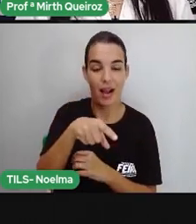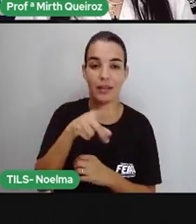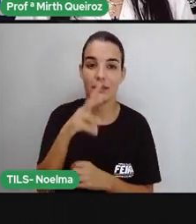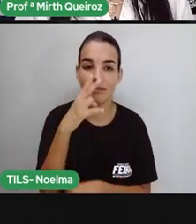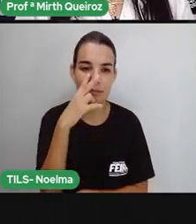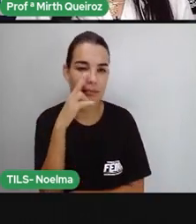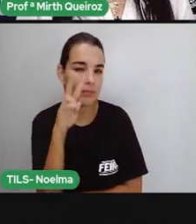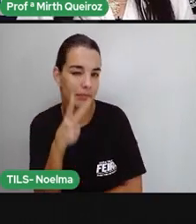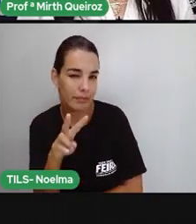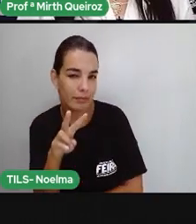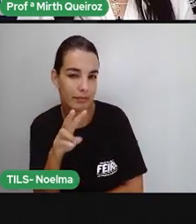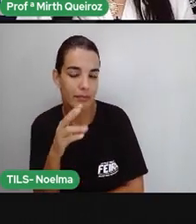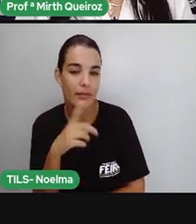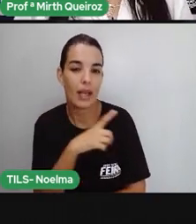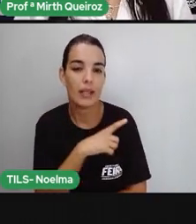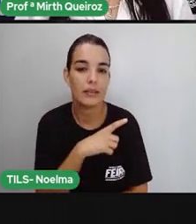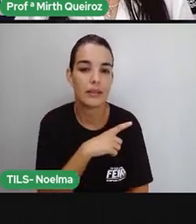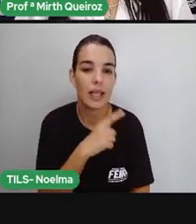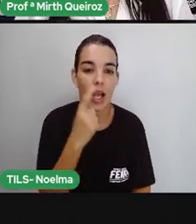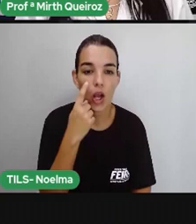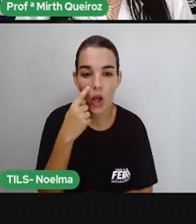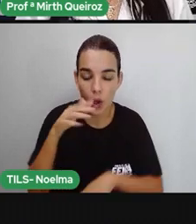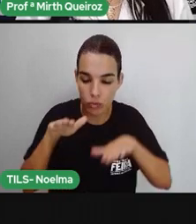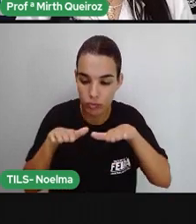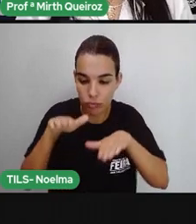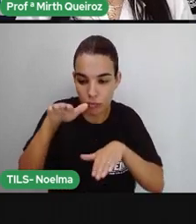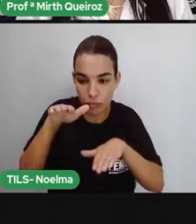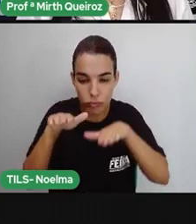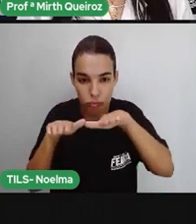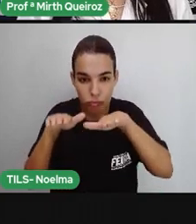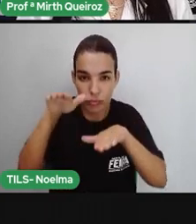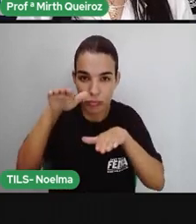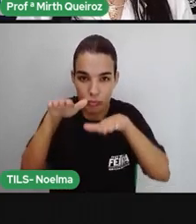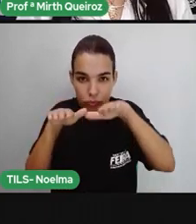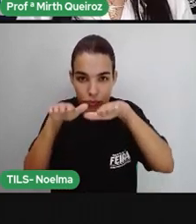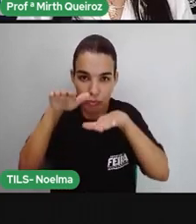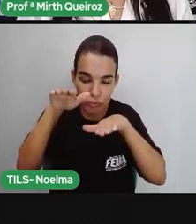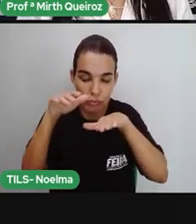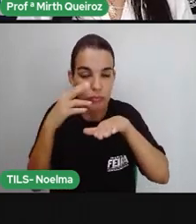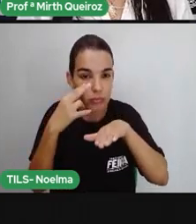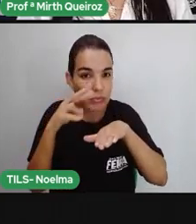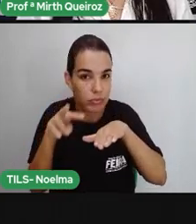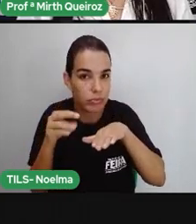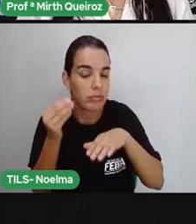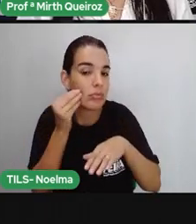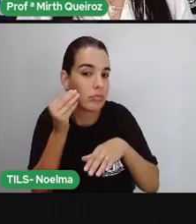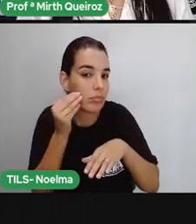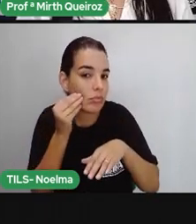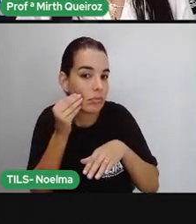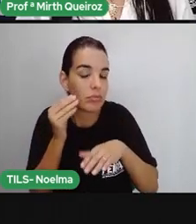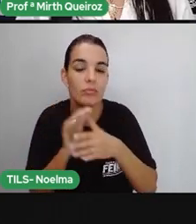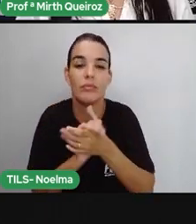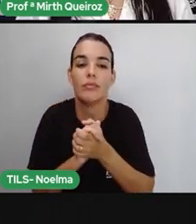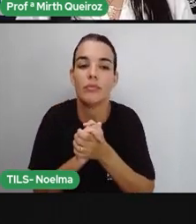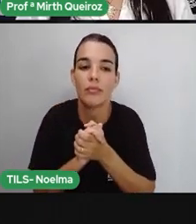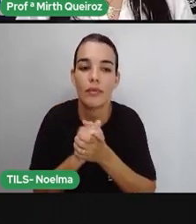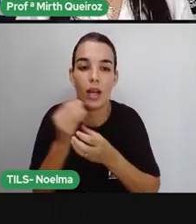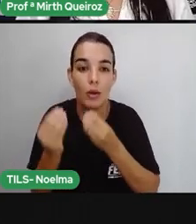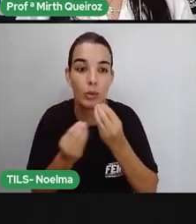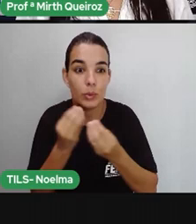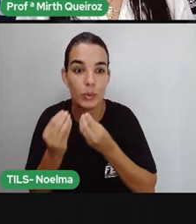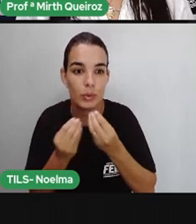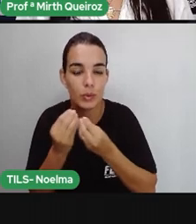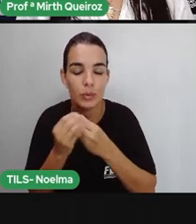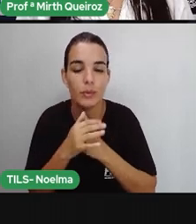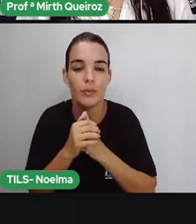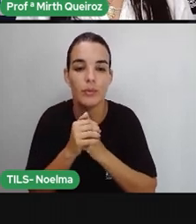bloquinhos que uns estão mais baixos e outros estarão aí, nessas palavras que a prova vai colocar para você, mais